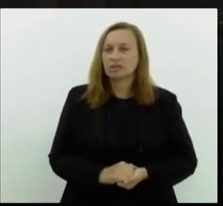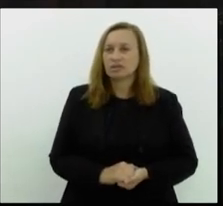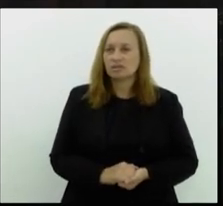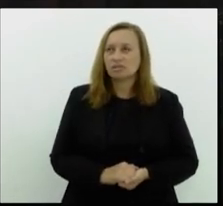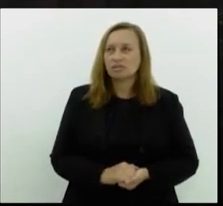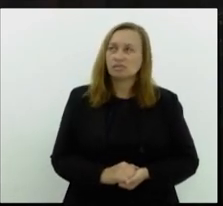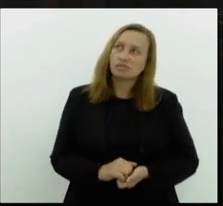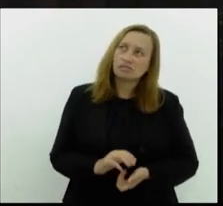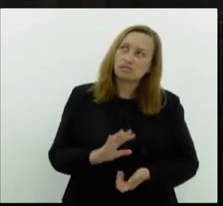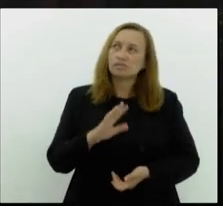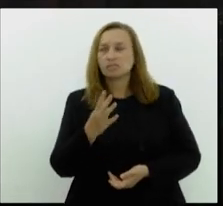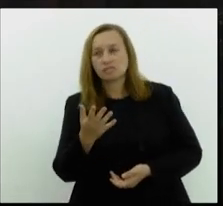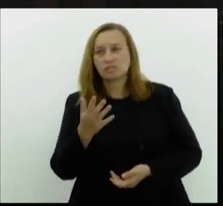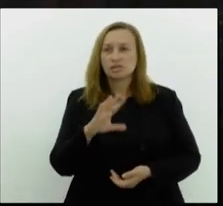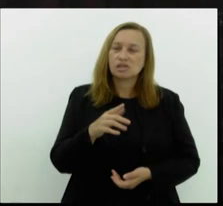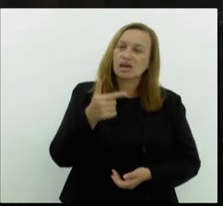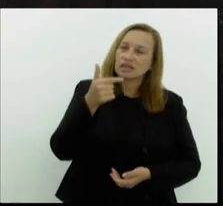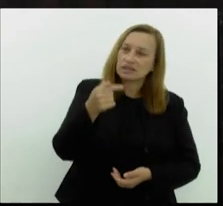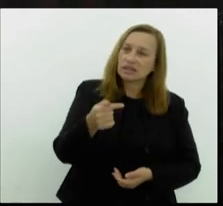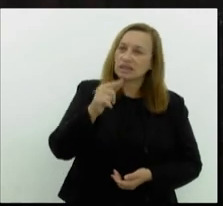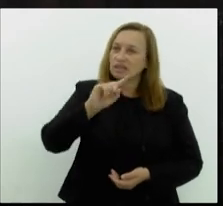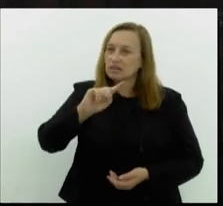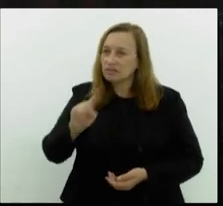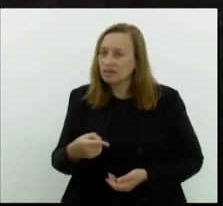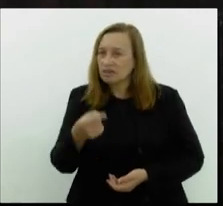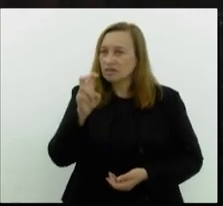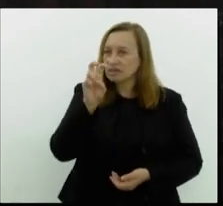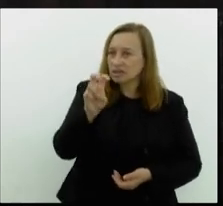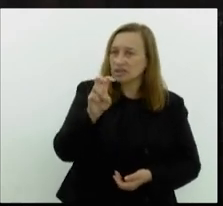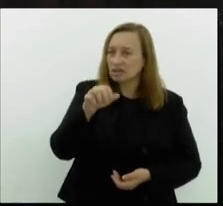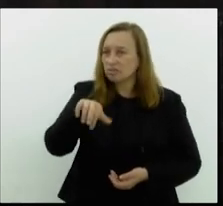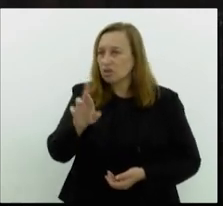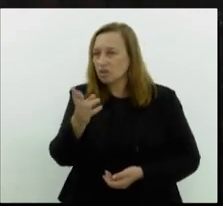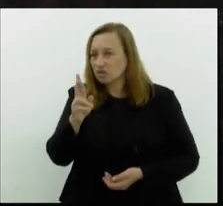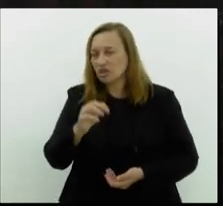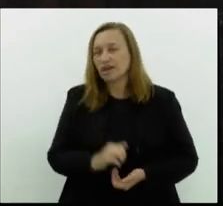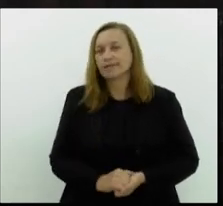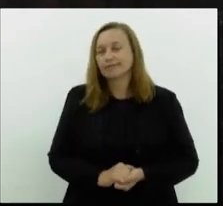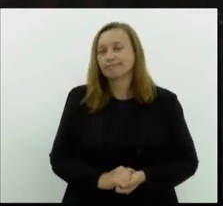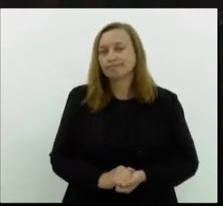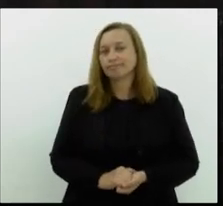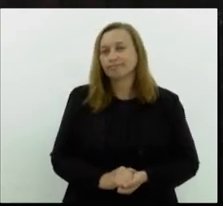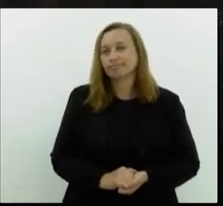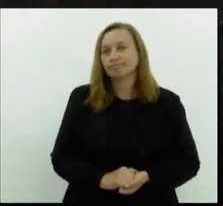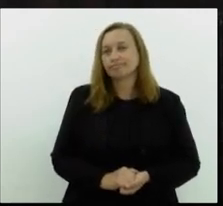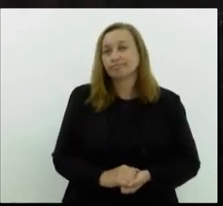patamar de 7,5 bilhões de reais. Está escrito aqui.